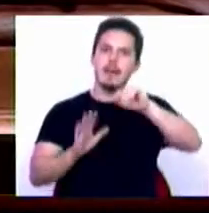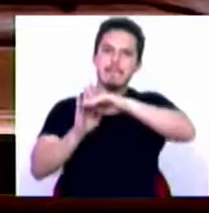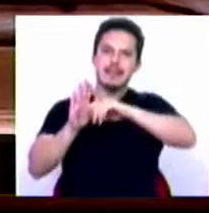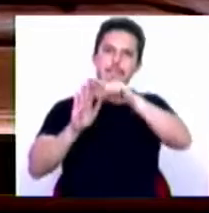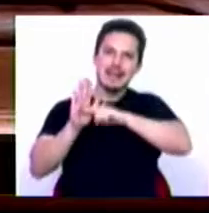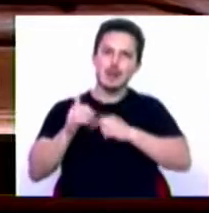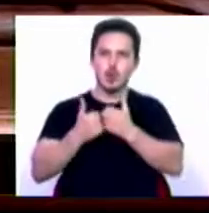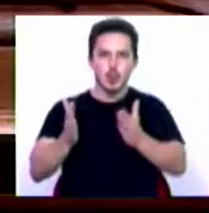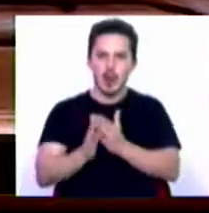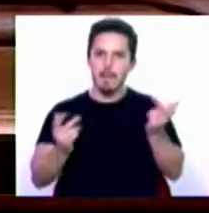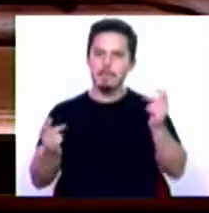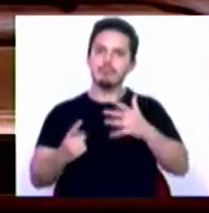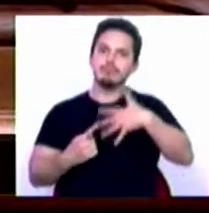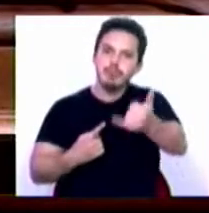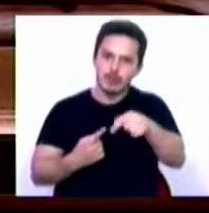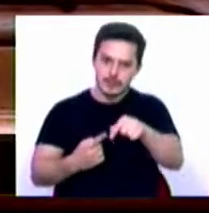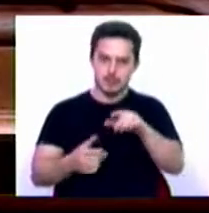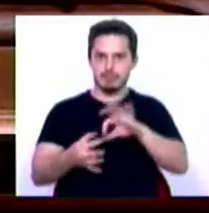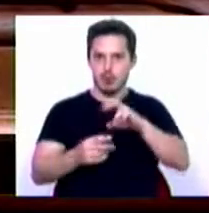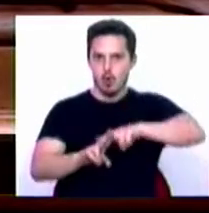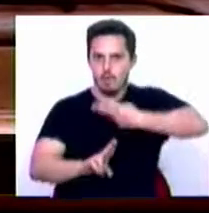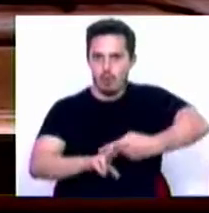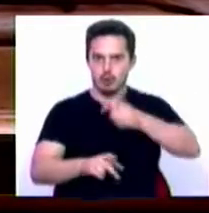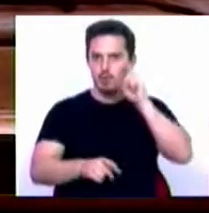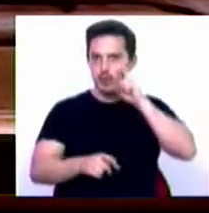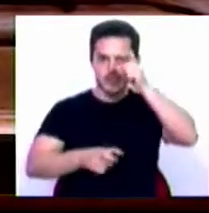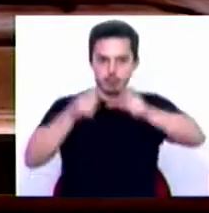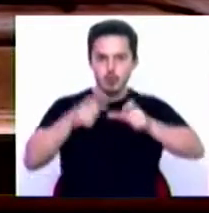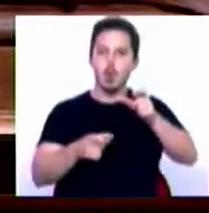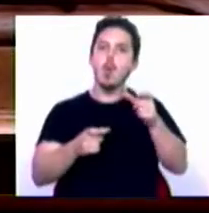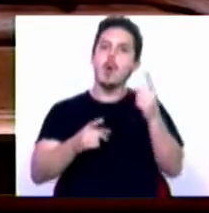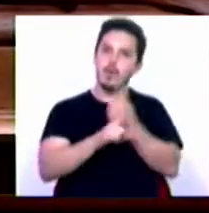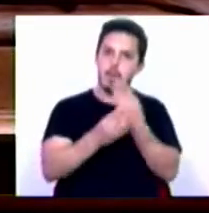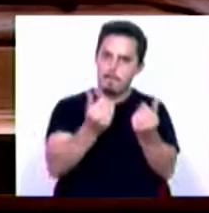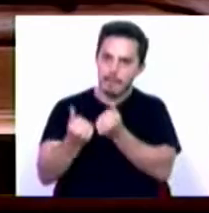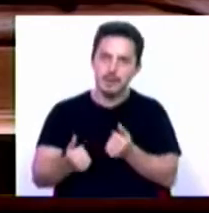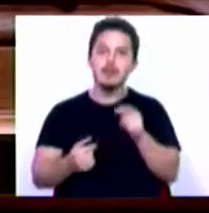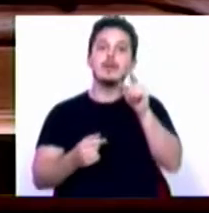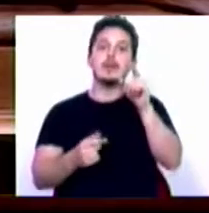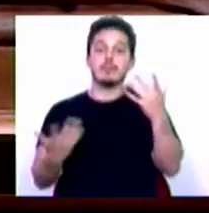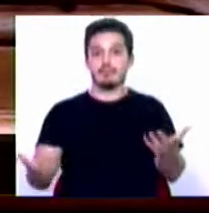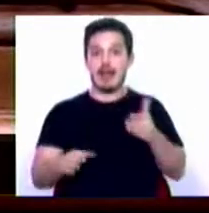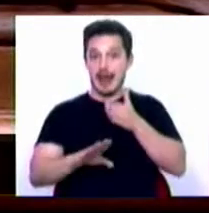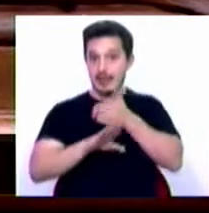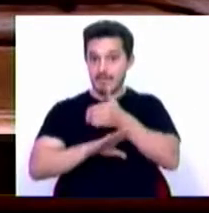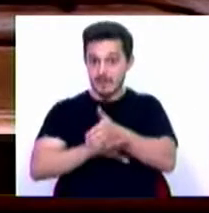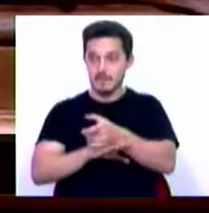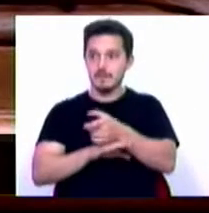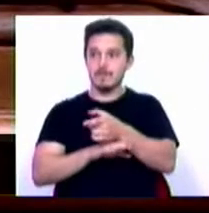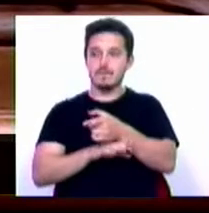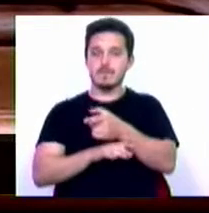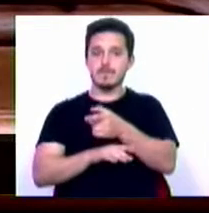subsequentes com enfoque no reforço do nível de proteção de Pessoas e Bens. Aliás, a intervenção que tiveram,